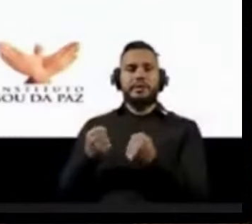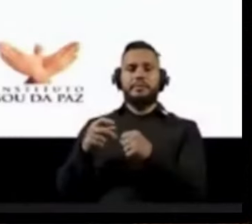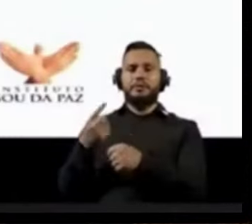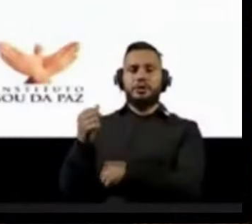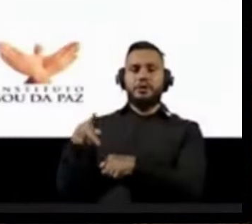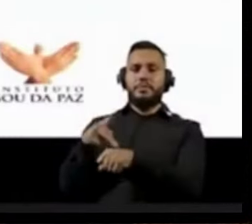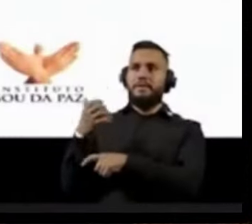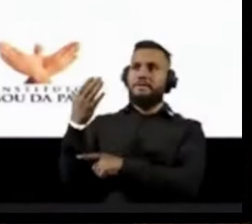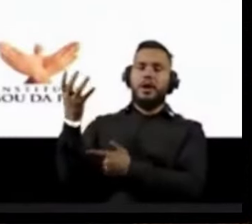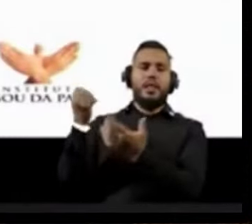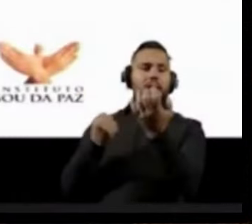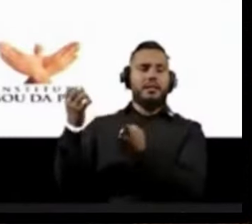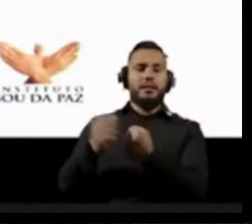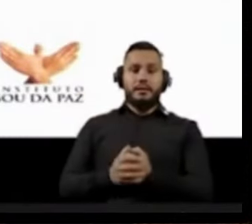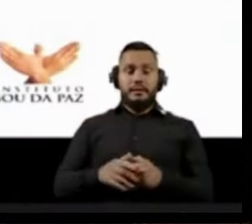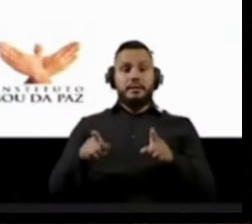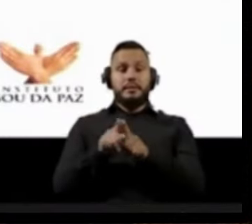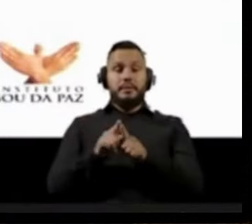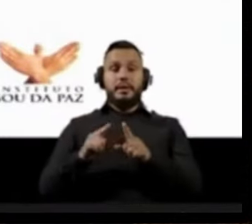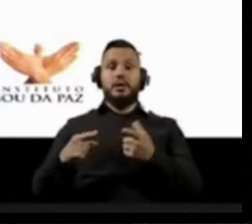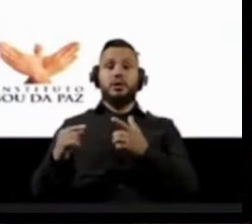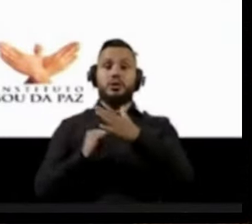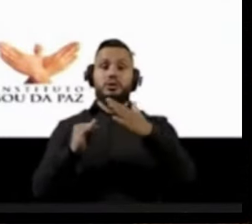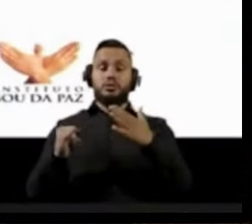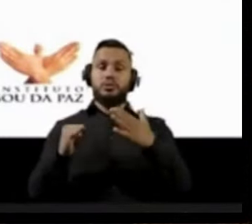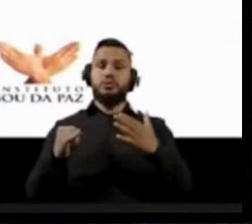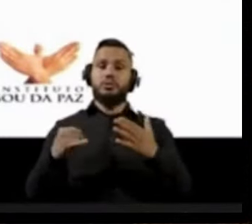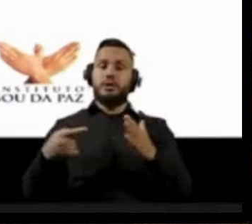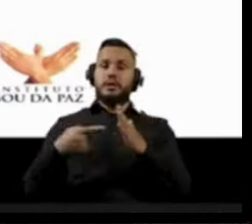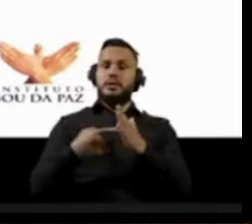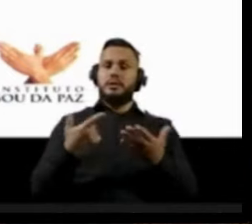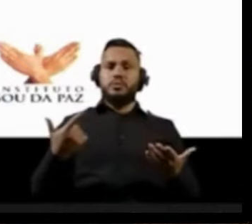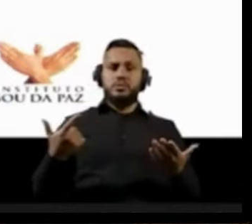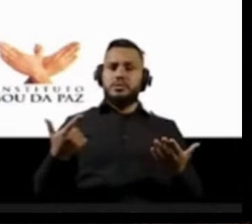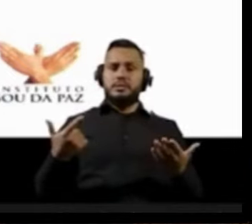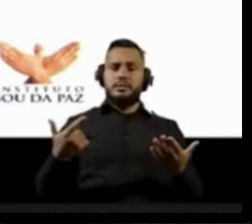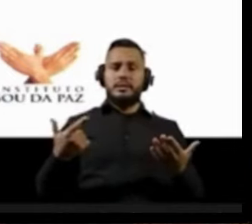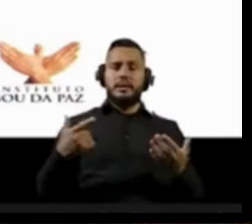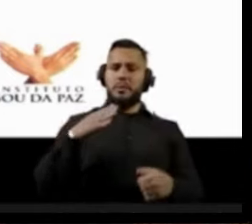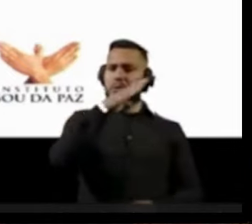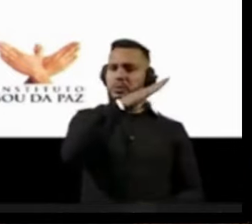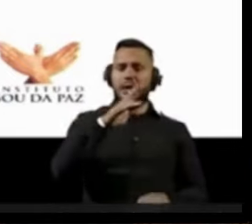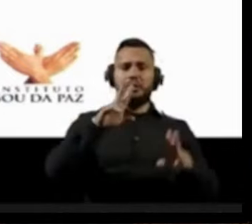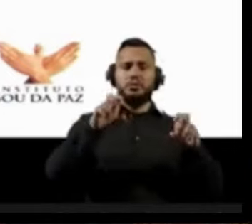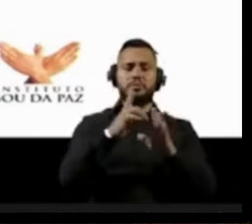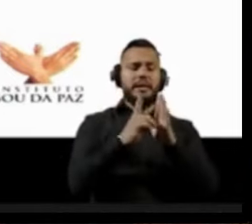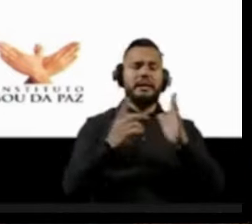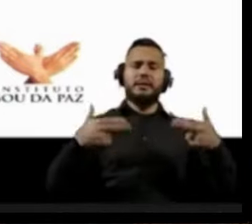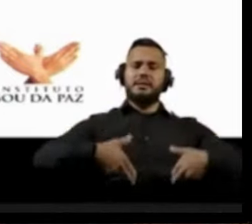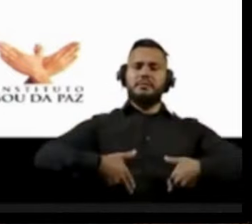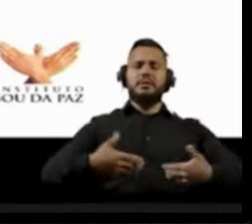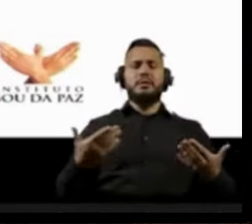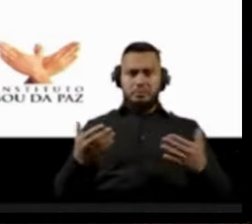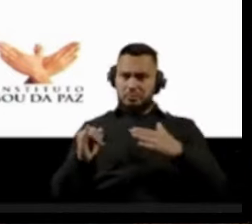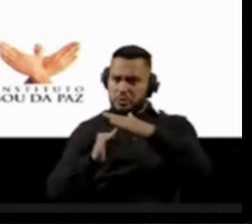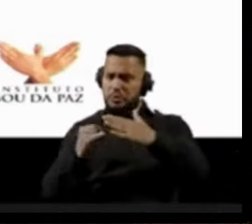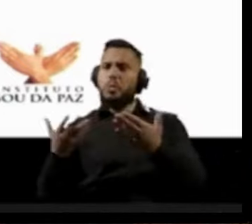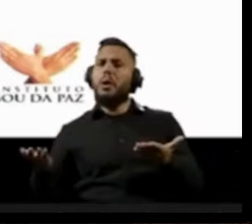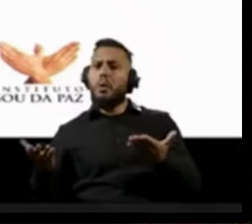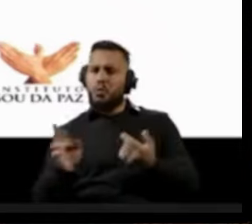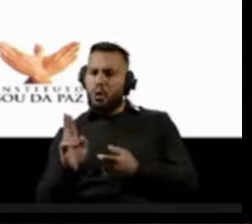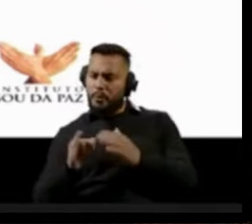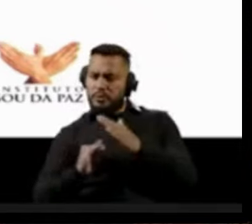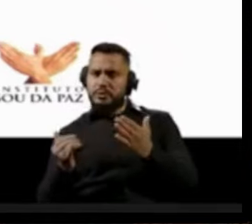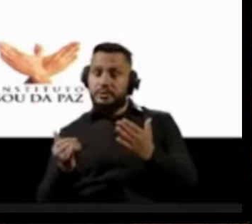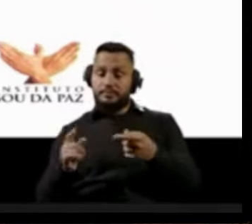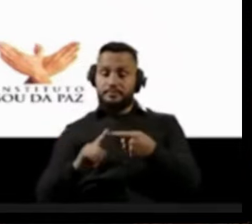Organizações denunciam na ONU decretos de Bolsonaro que ampliam acesso às suas armas. Mas quais organizações que denunciaram o Bolsonaro e que pediram a derrubada dos